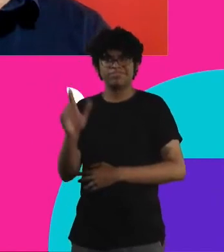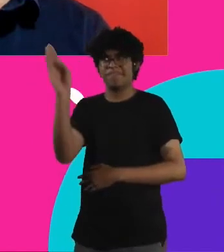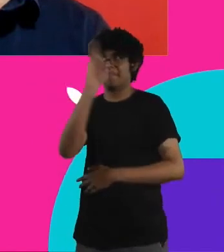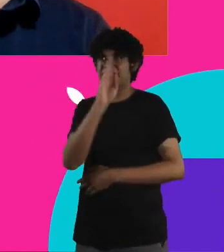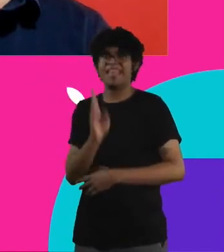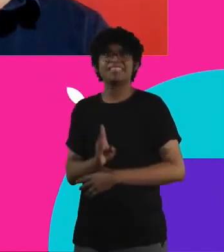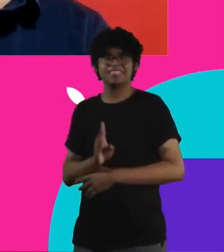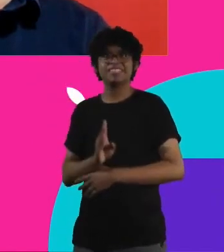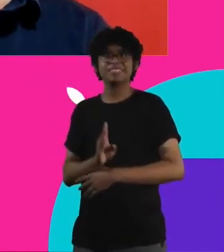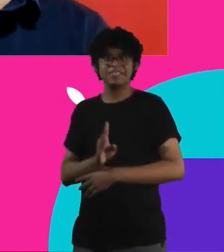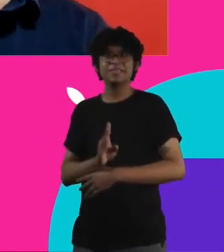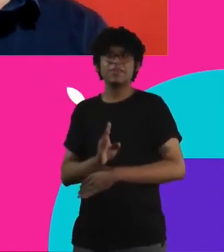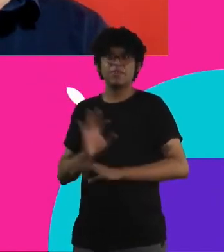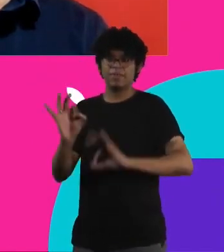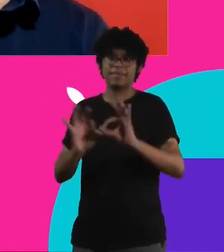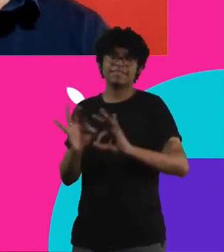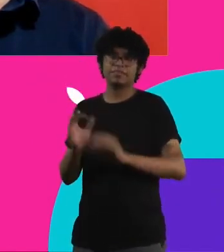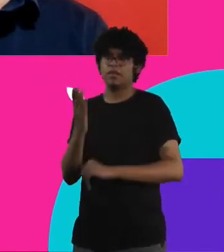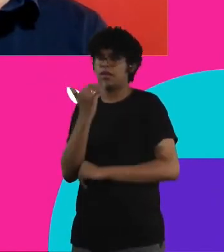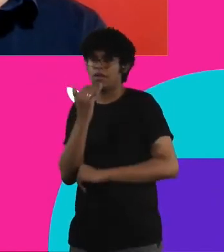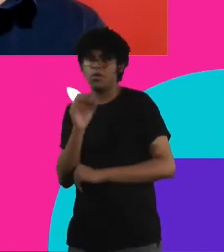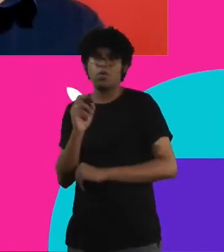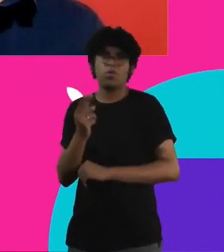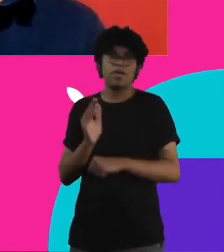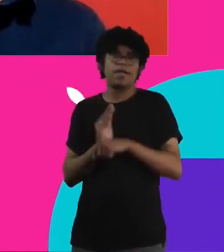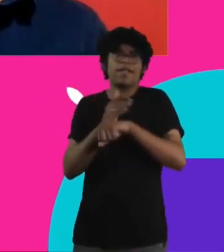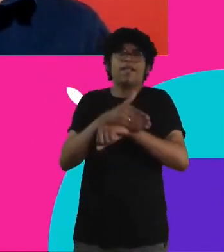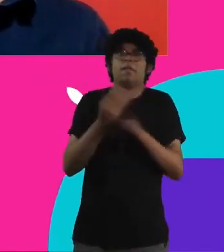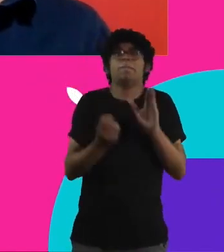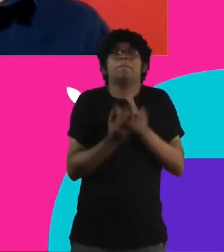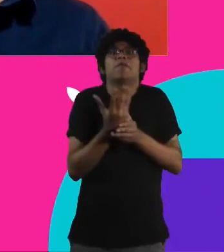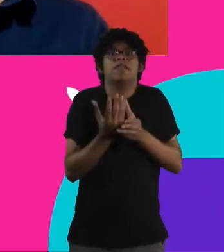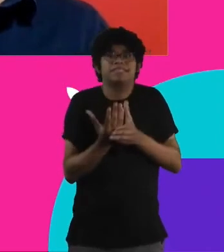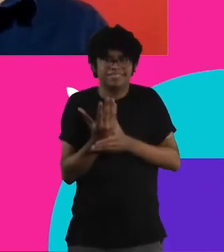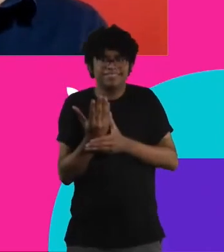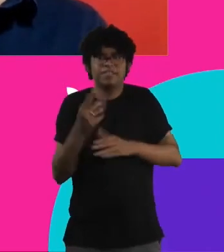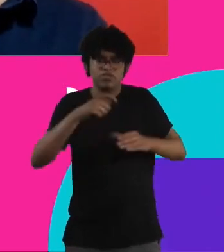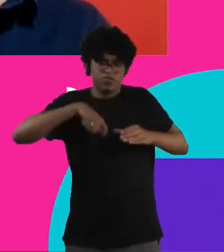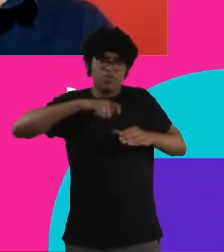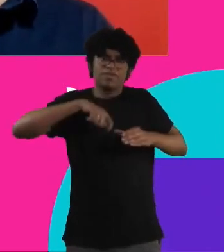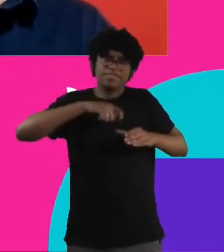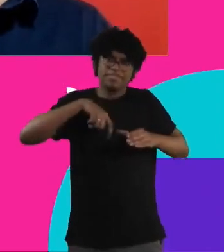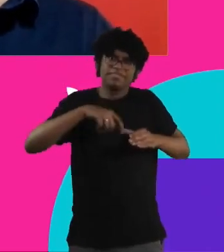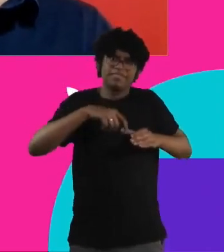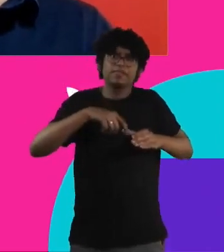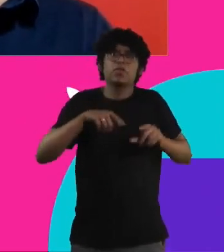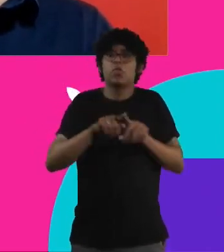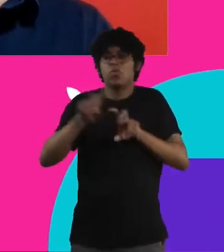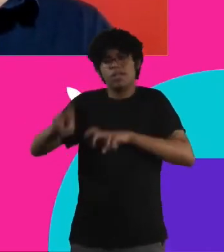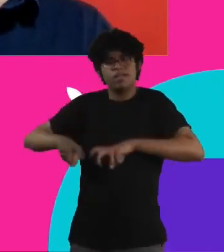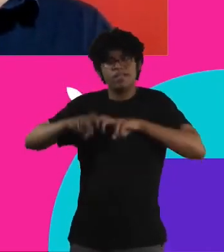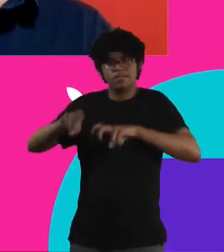que organizam né ou alimentação ou acesso ou a produção cadeia produtiva da agricultura